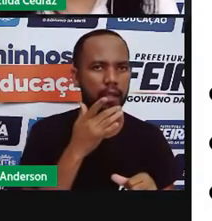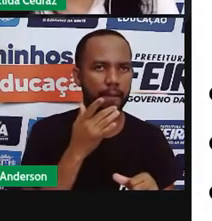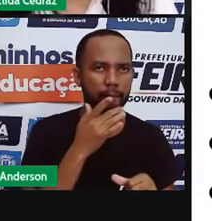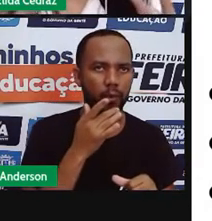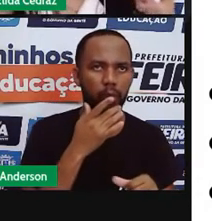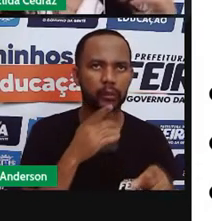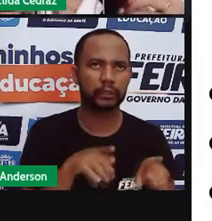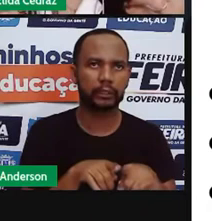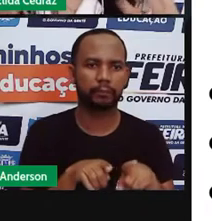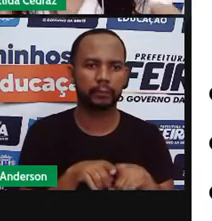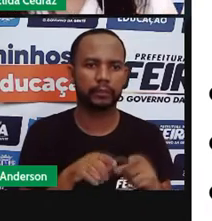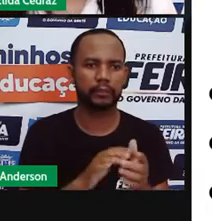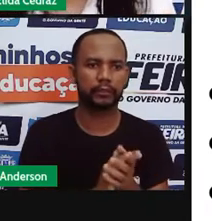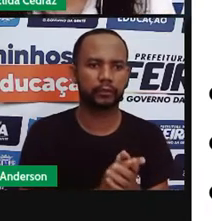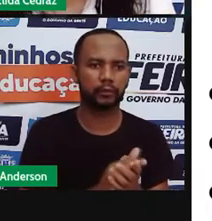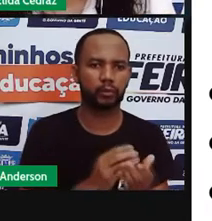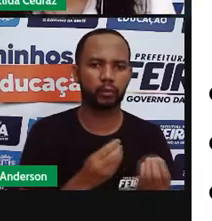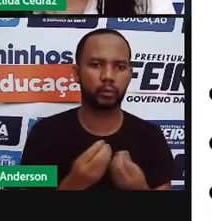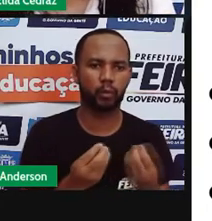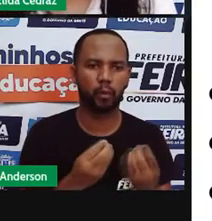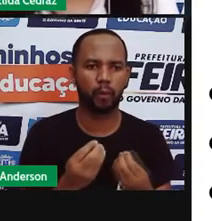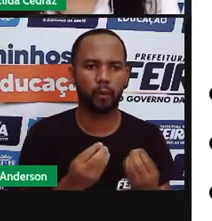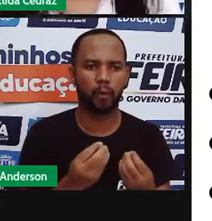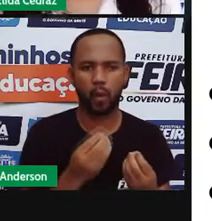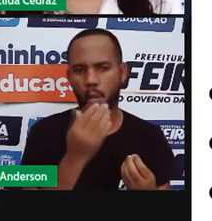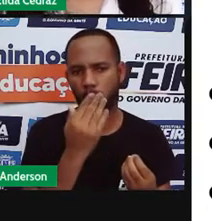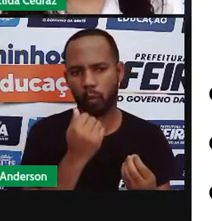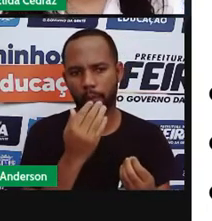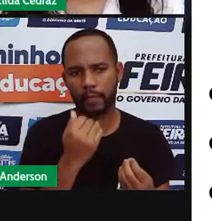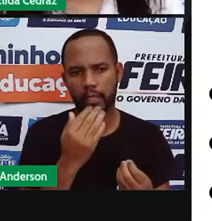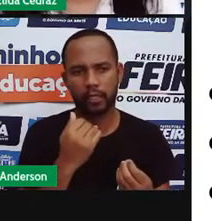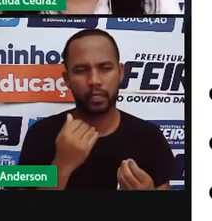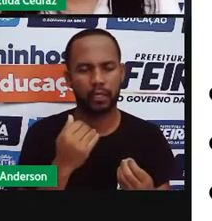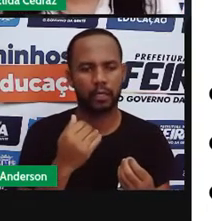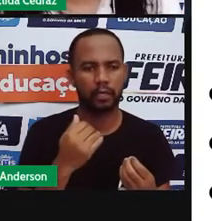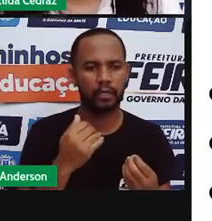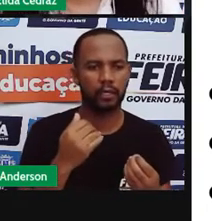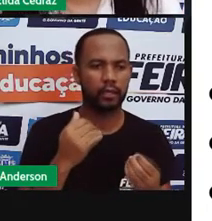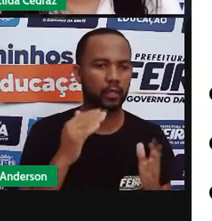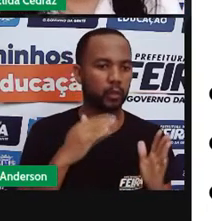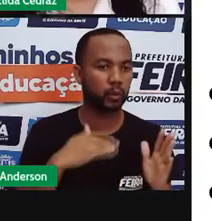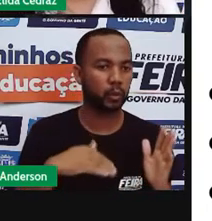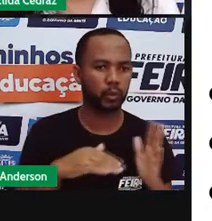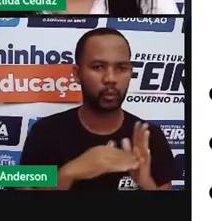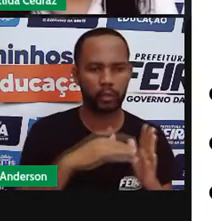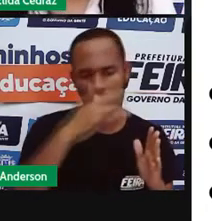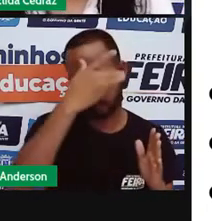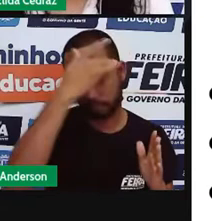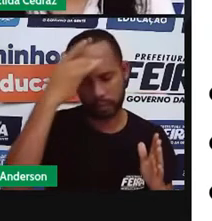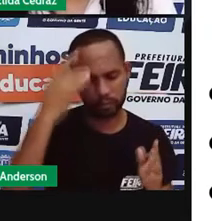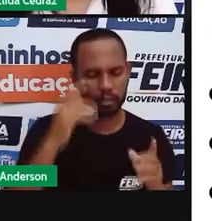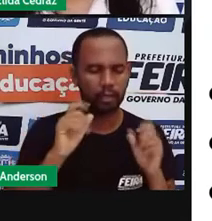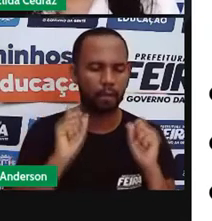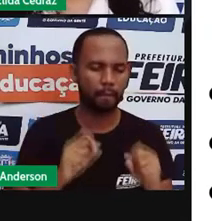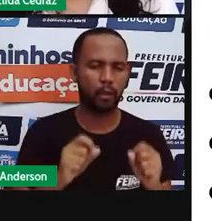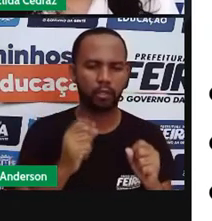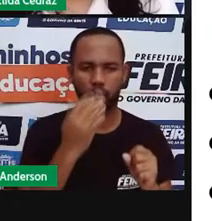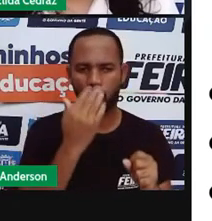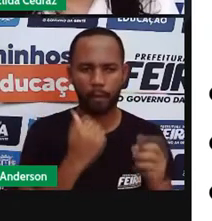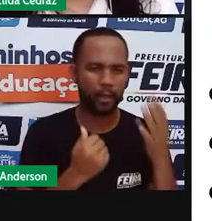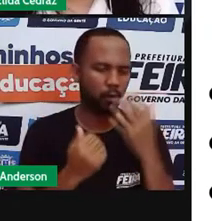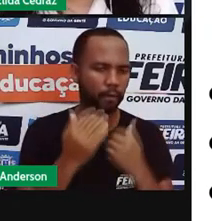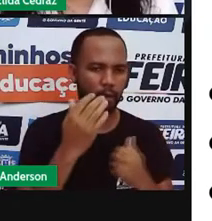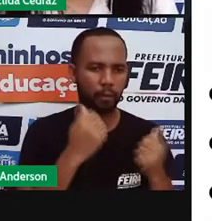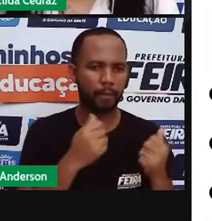sabor, a textura do alimento e que todas as pessoas possam saborear e se deliciar com